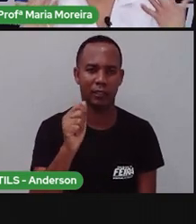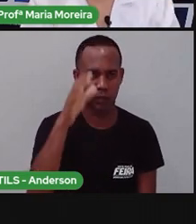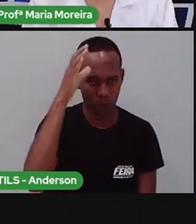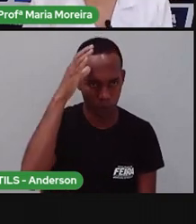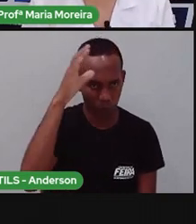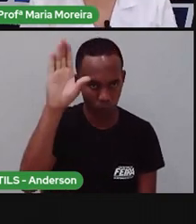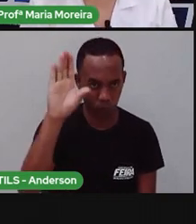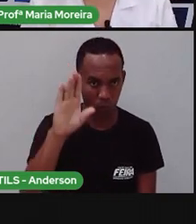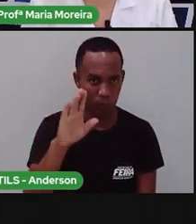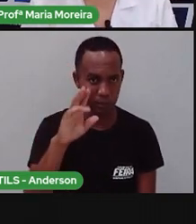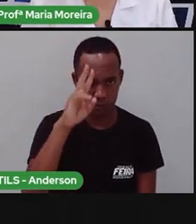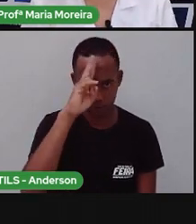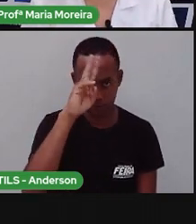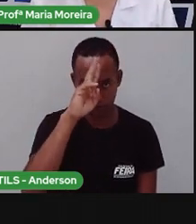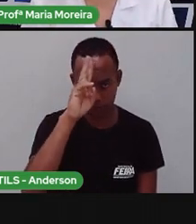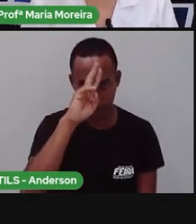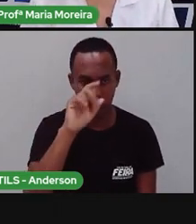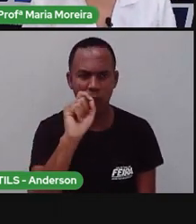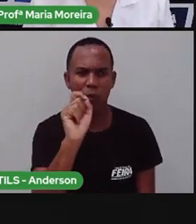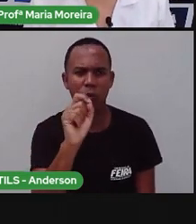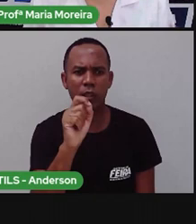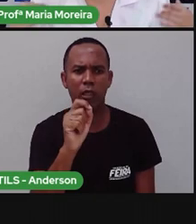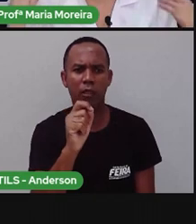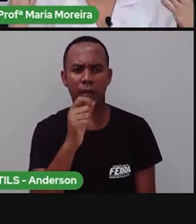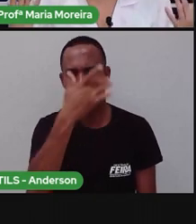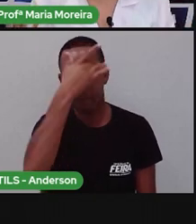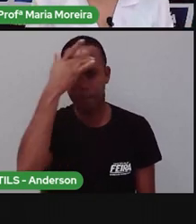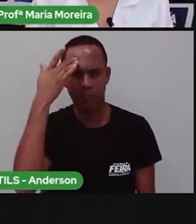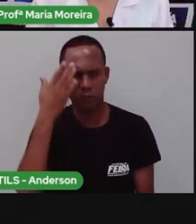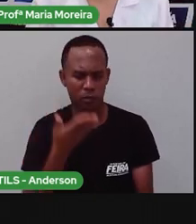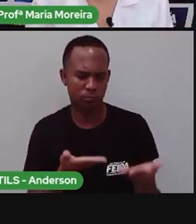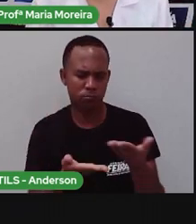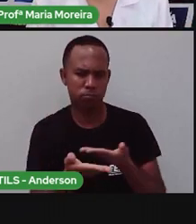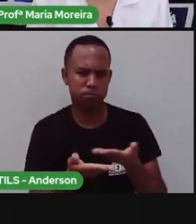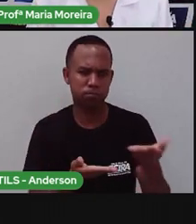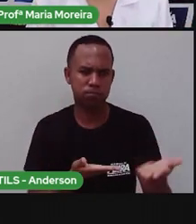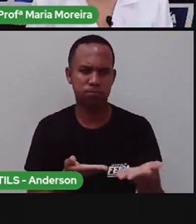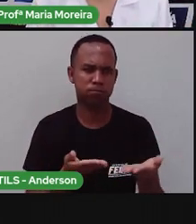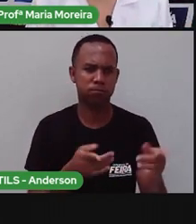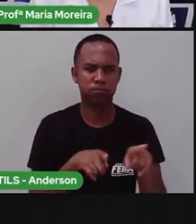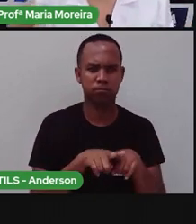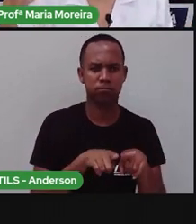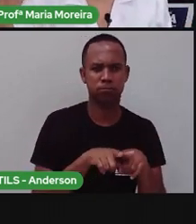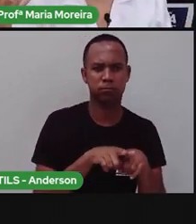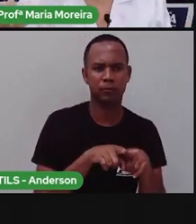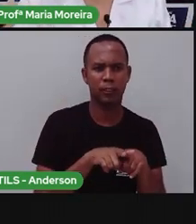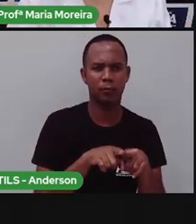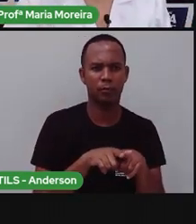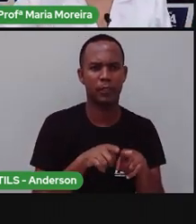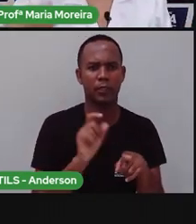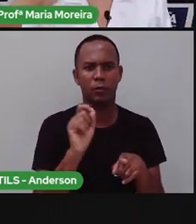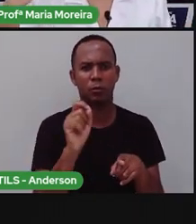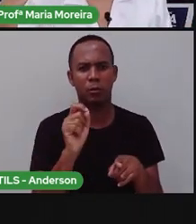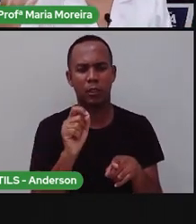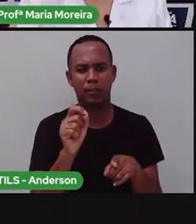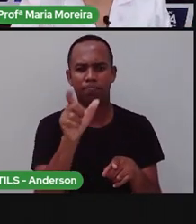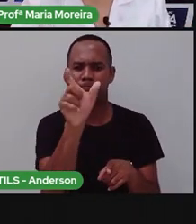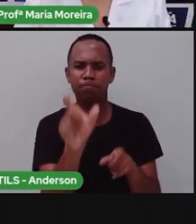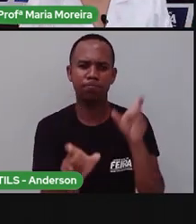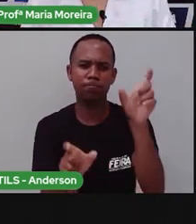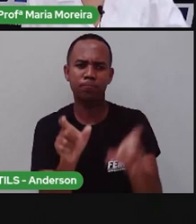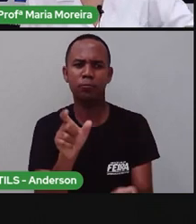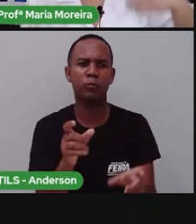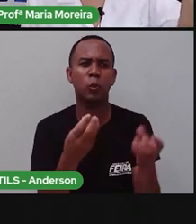Você precisar se relacionar com as outras pessoas. E que essa relação com as outras pessoas te dava o quê? Porque essa identidade, como você se